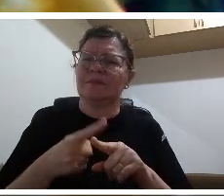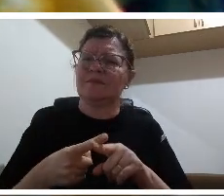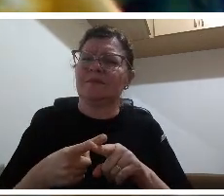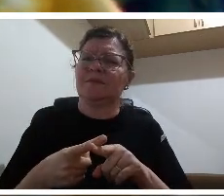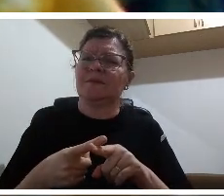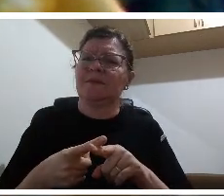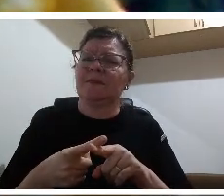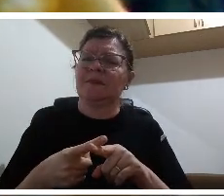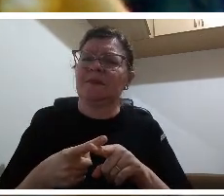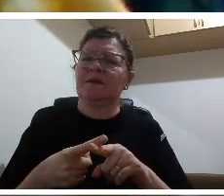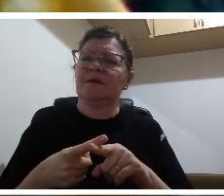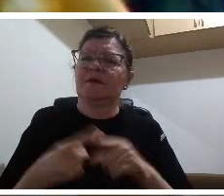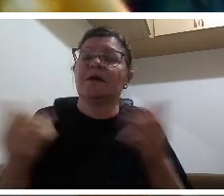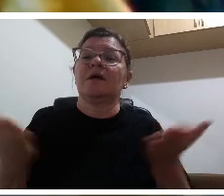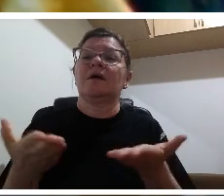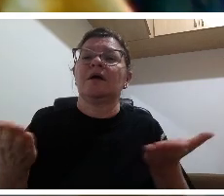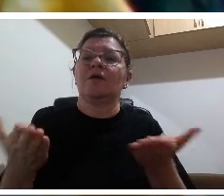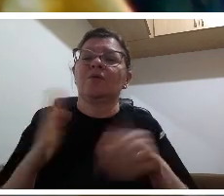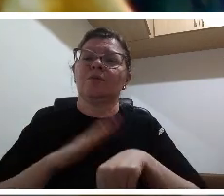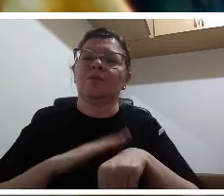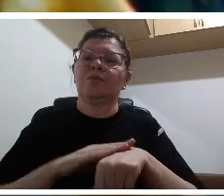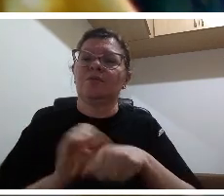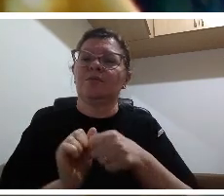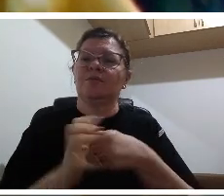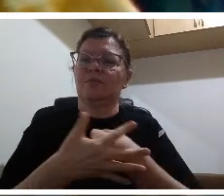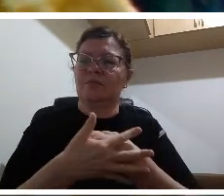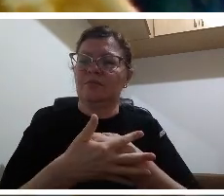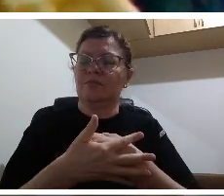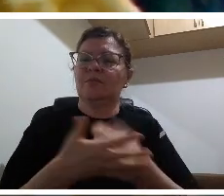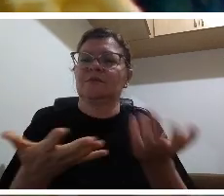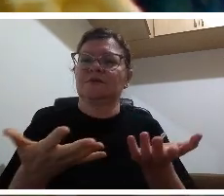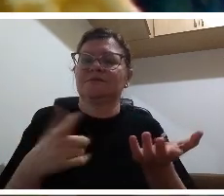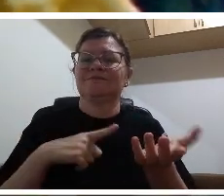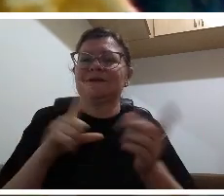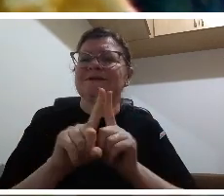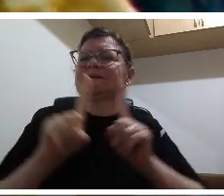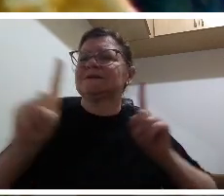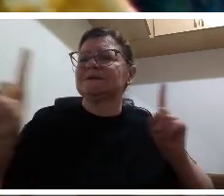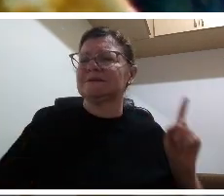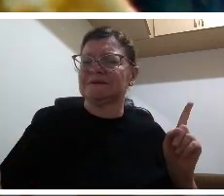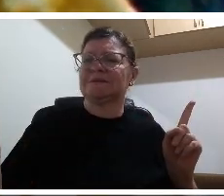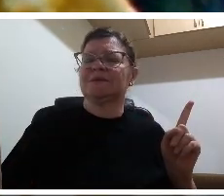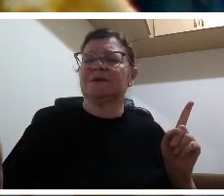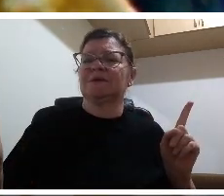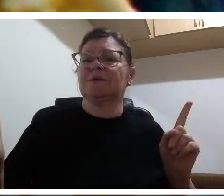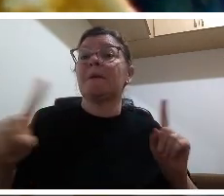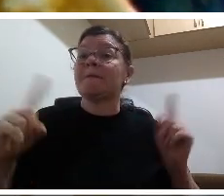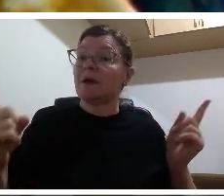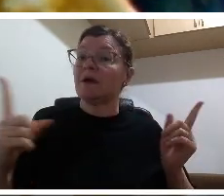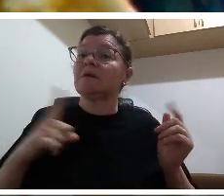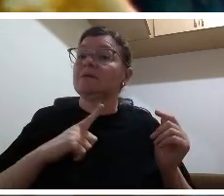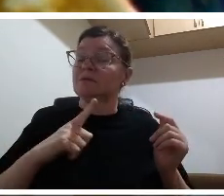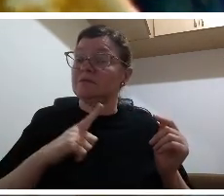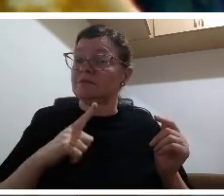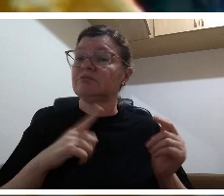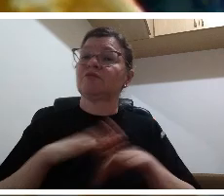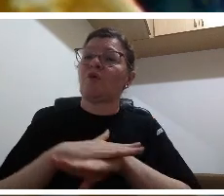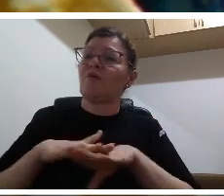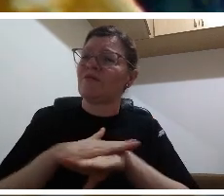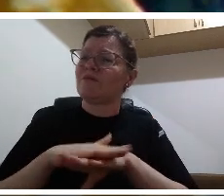tão relevantes como esse que o senhor nos trouxe hoje nos faz refletir sobre a nossa ação docente no dia a dia